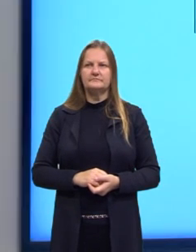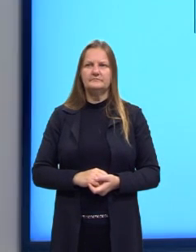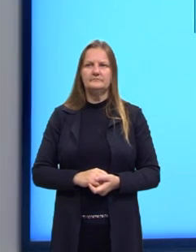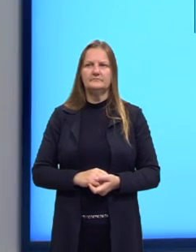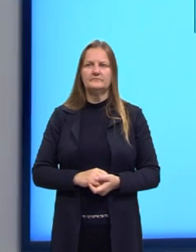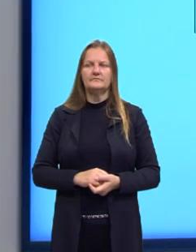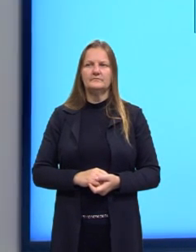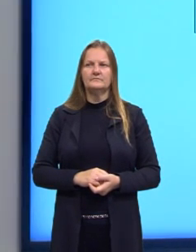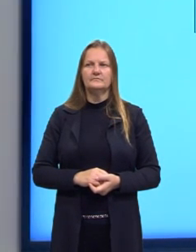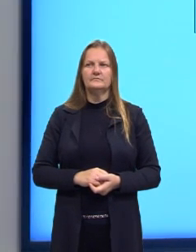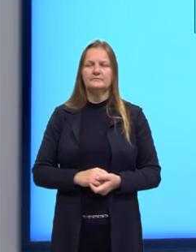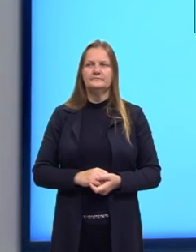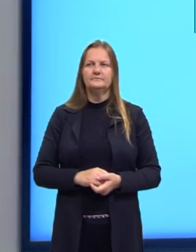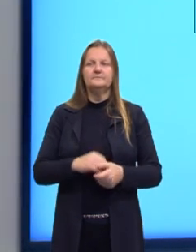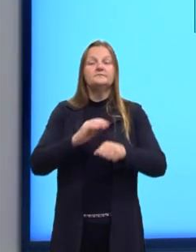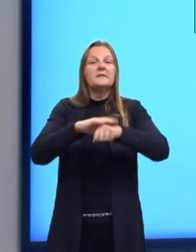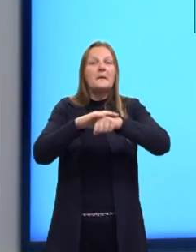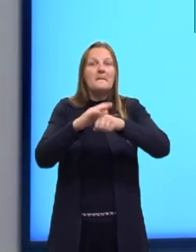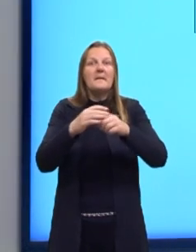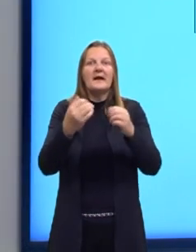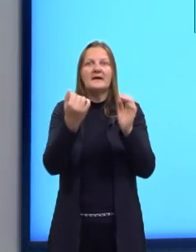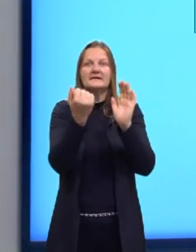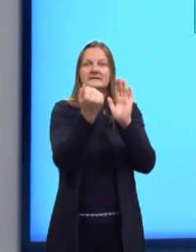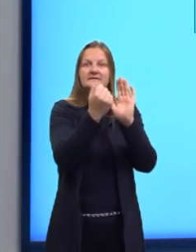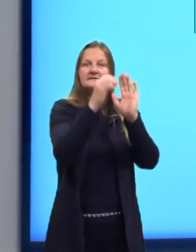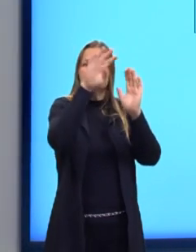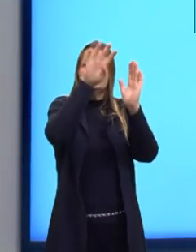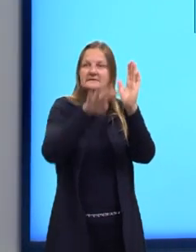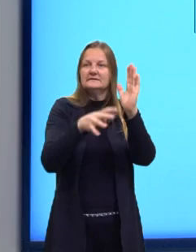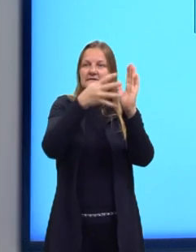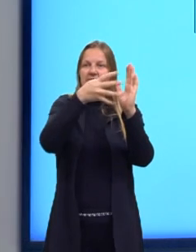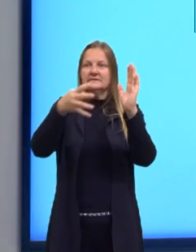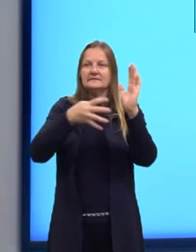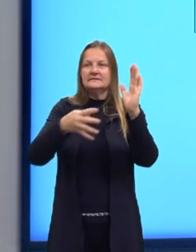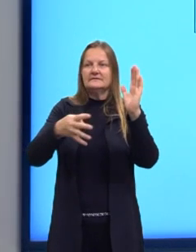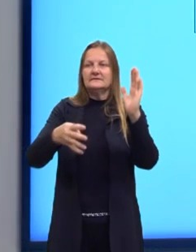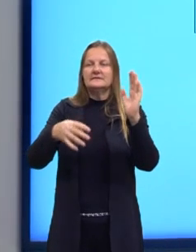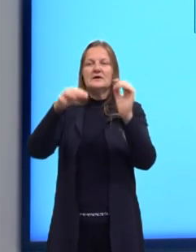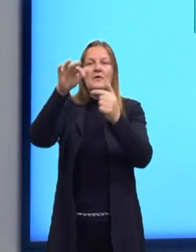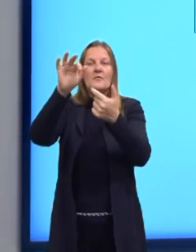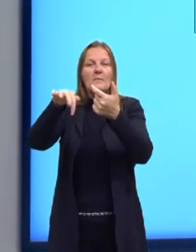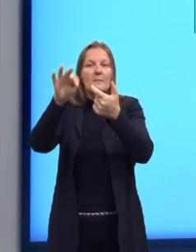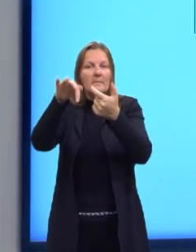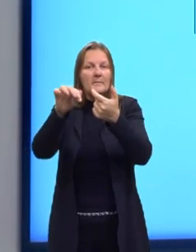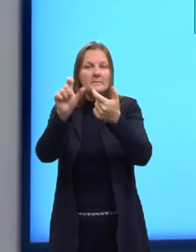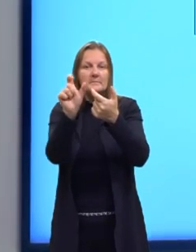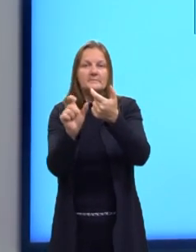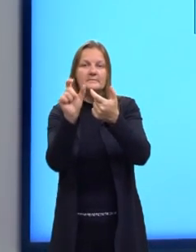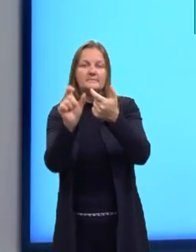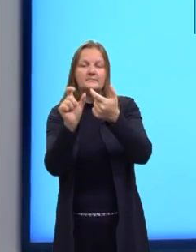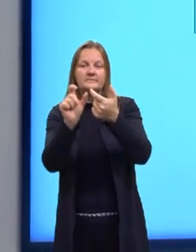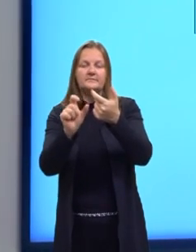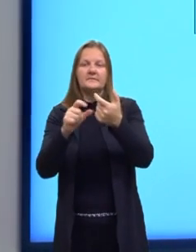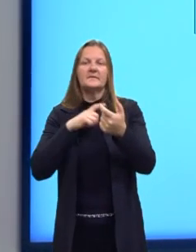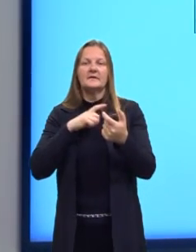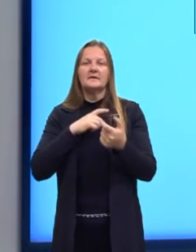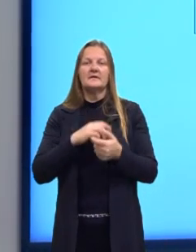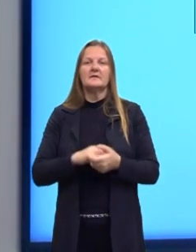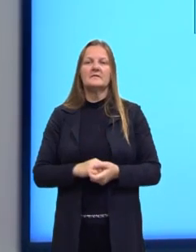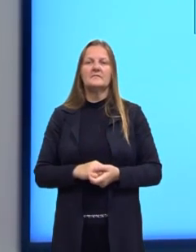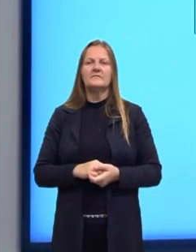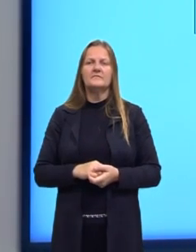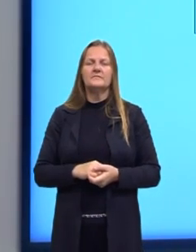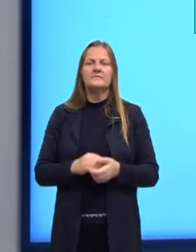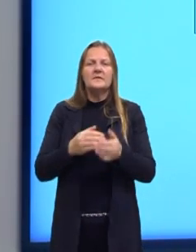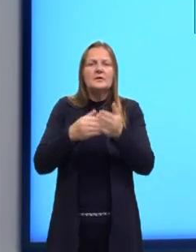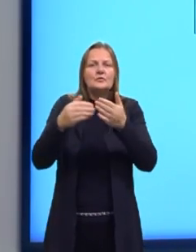Então, aqui eu trago outras para vocês, outras terminações e também aqui são aquelas... Sabe